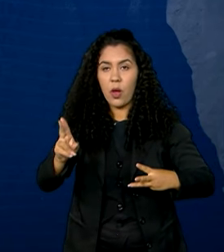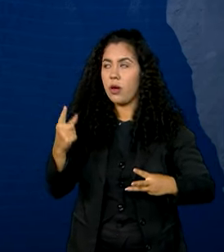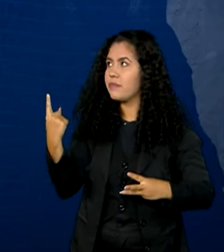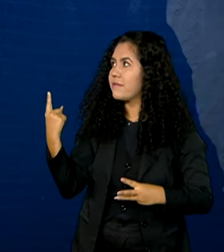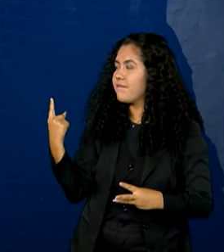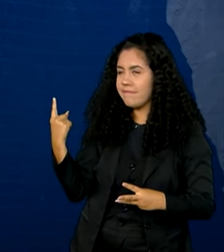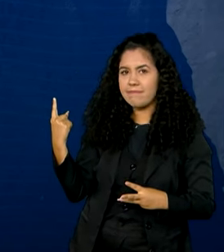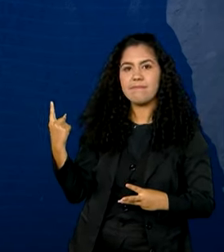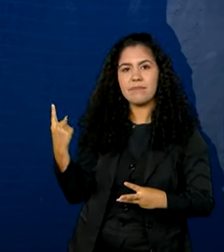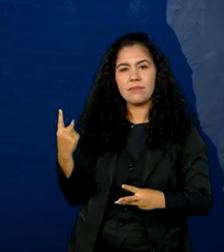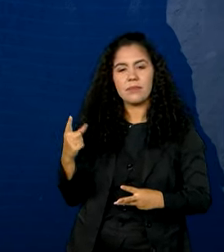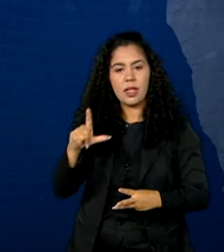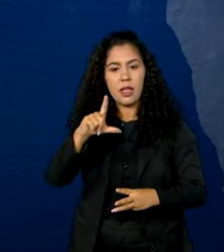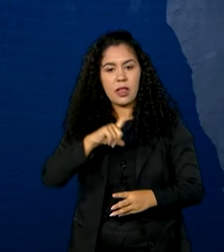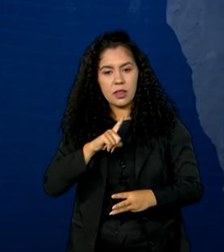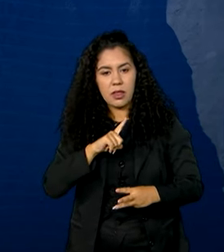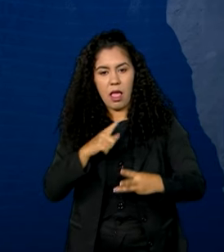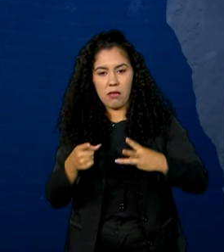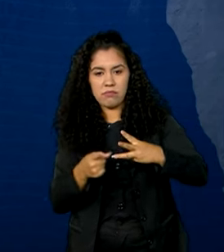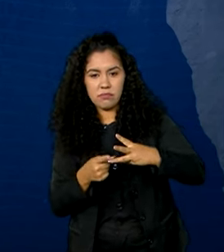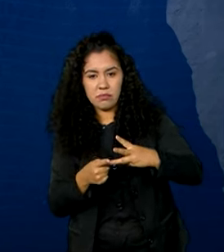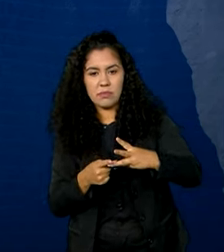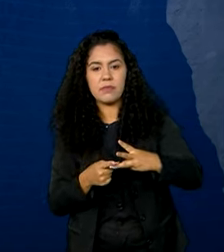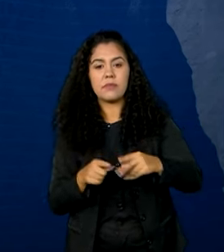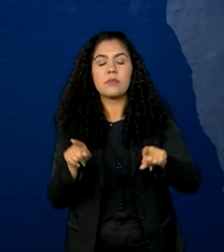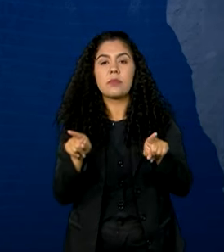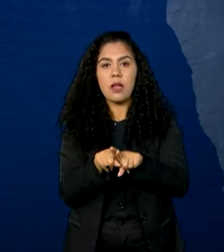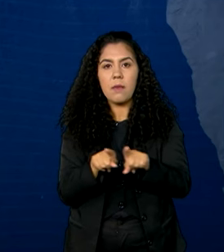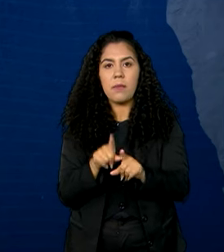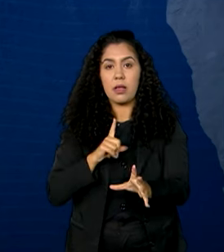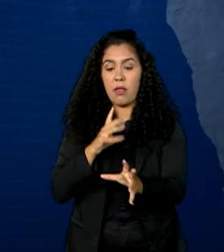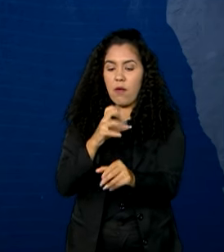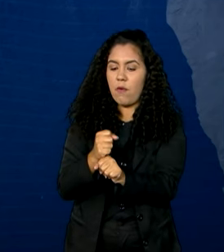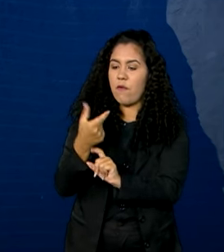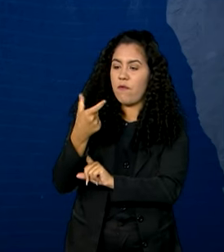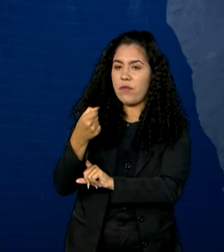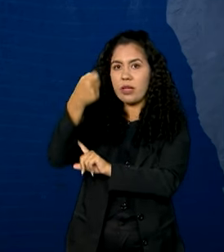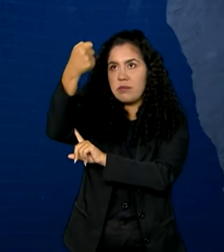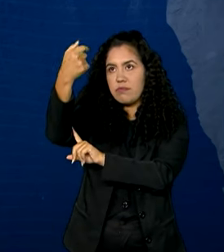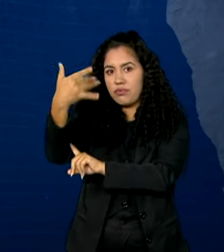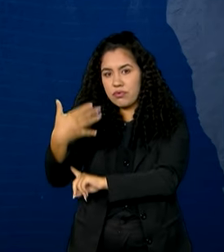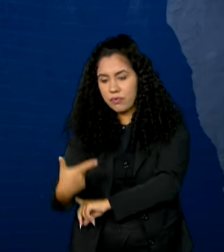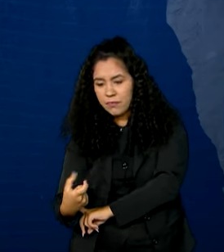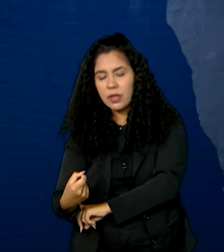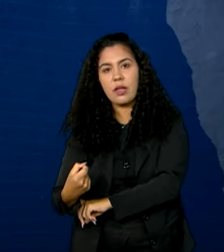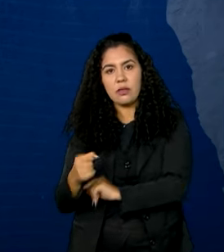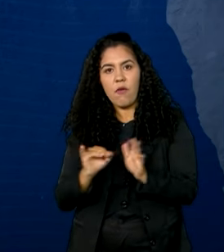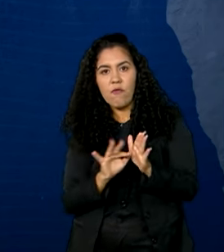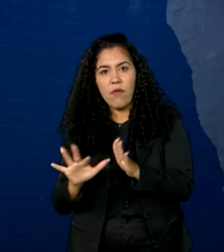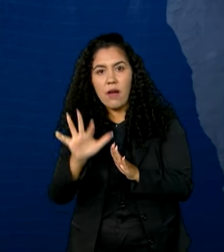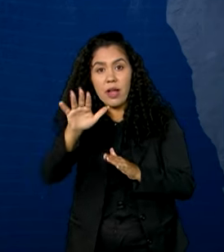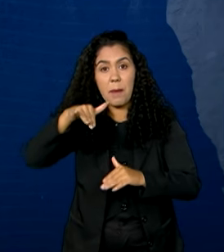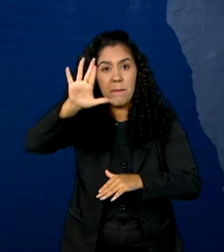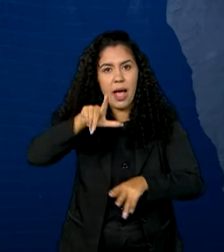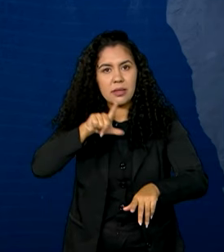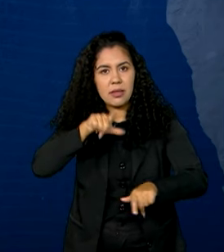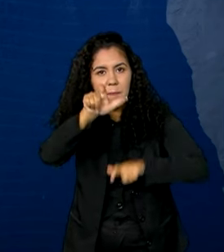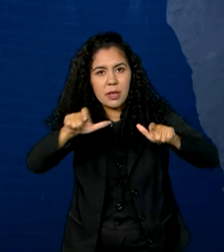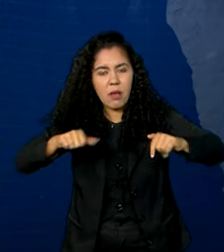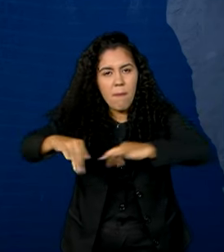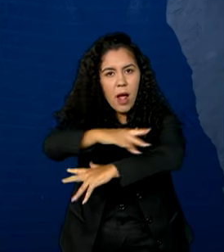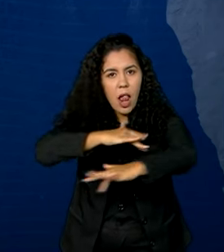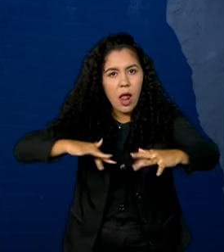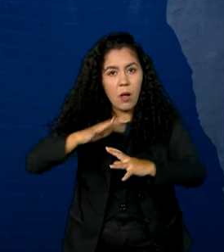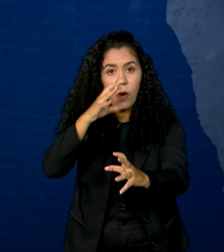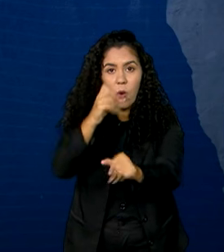em Manaus, aparecem na sequência. Entre as 20 favelas e comunidades urbanas mais populosas do país, 8